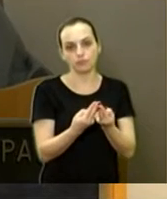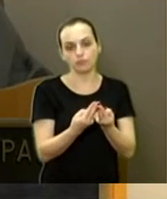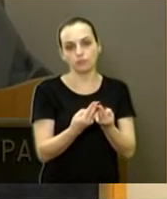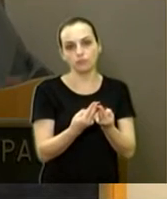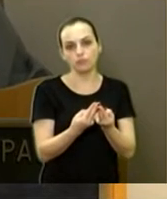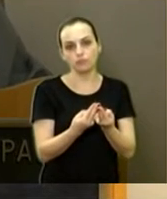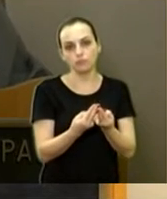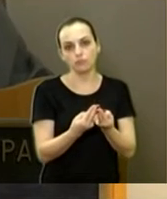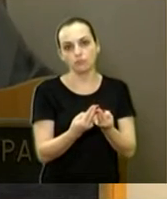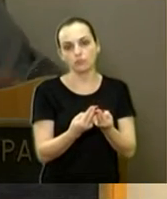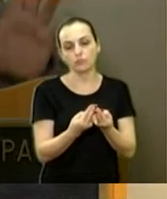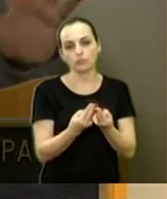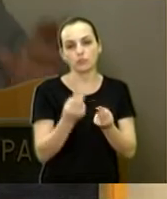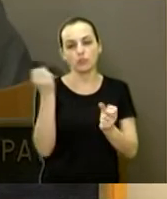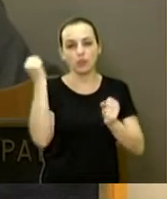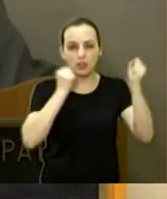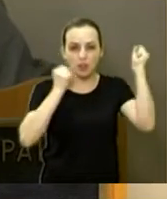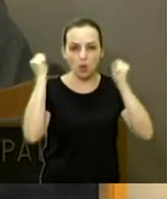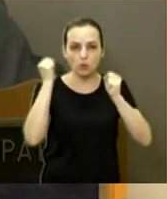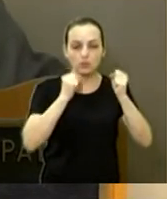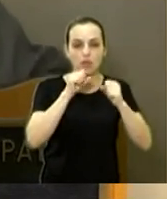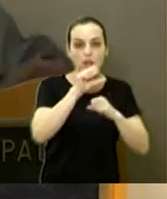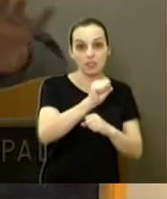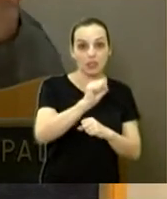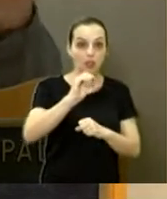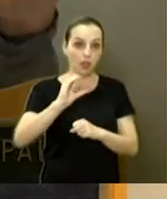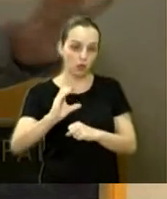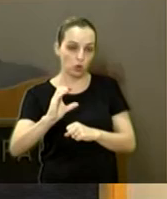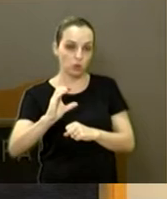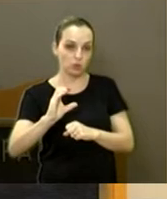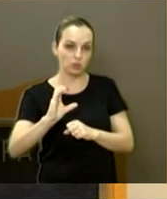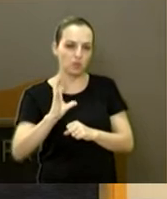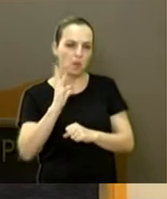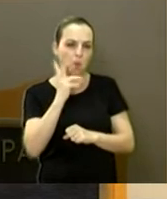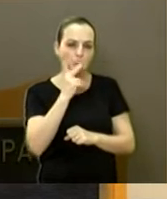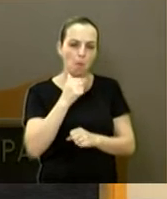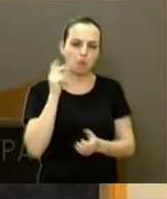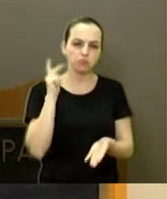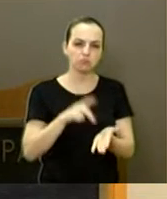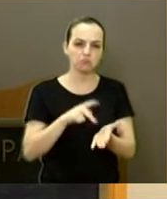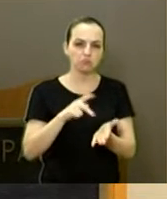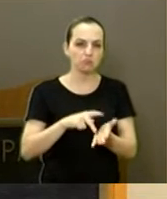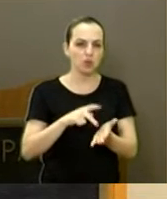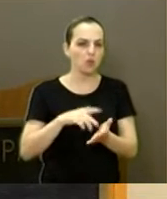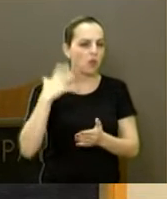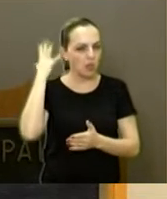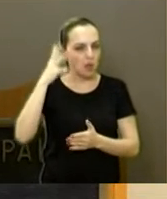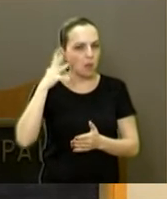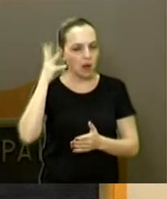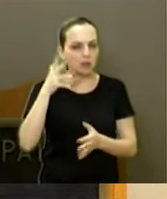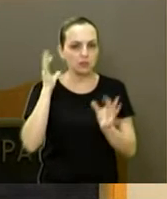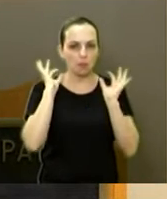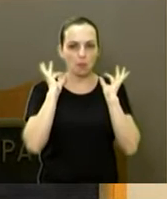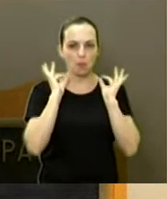na usina Santa Cruz, que foi maravilhosamente a apresentação lá para nós.